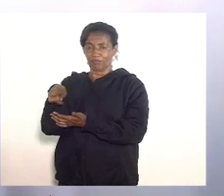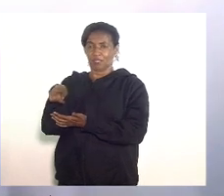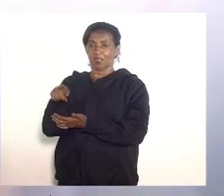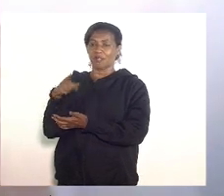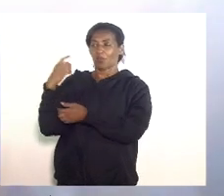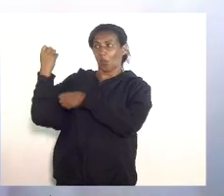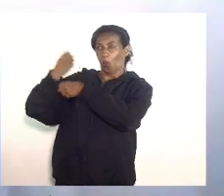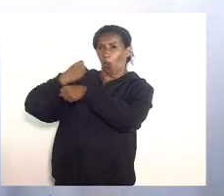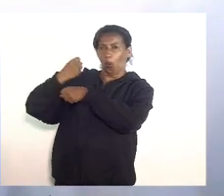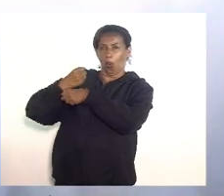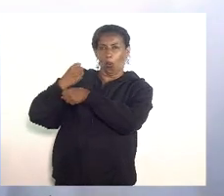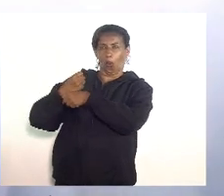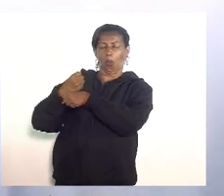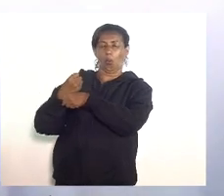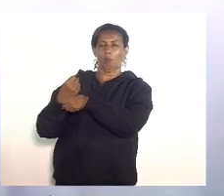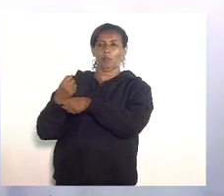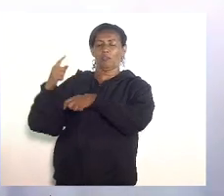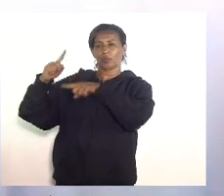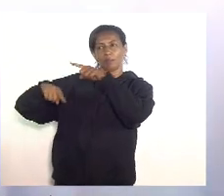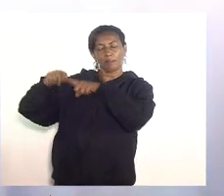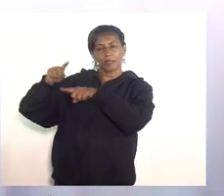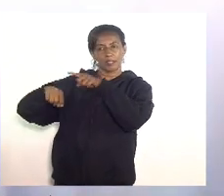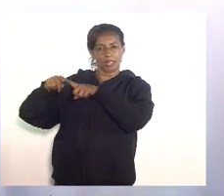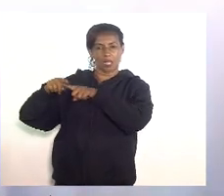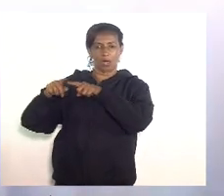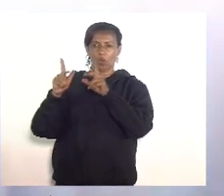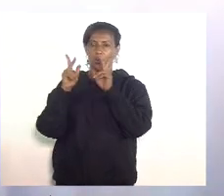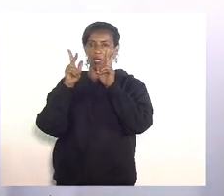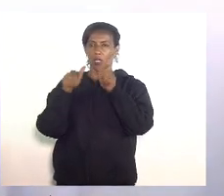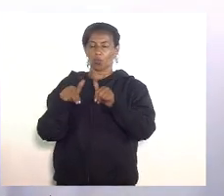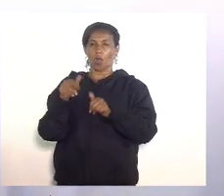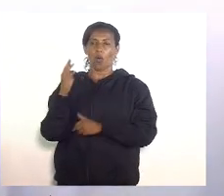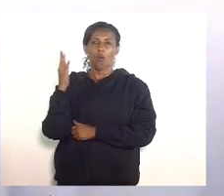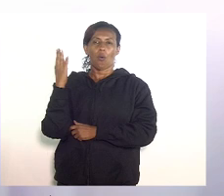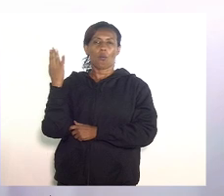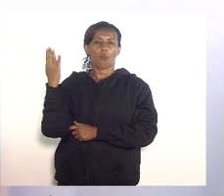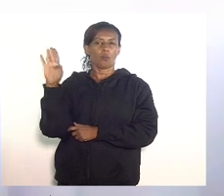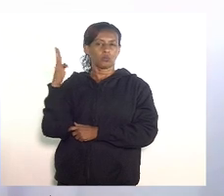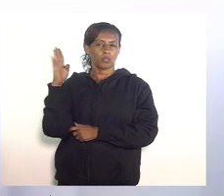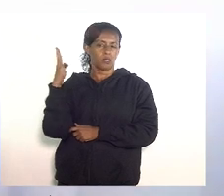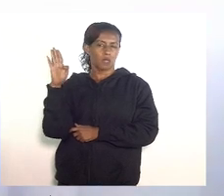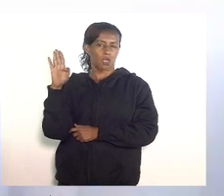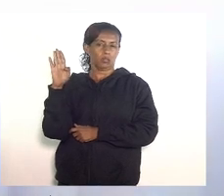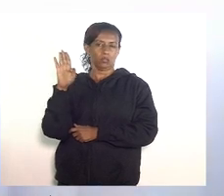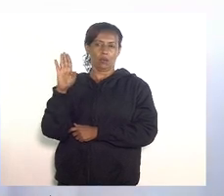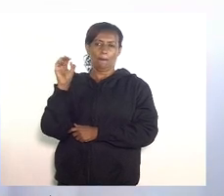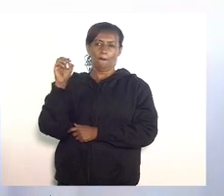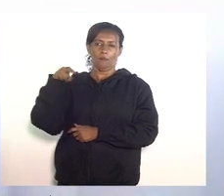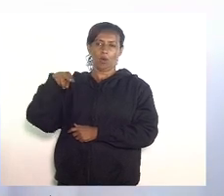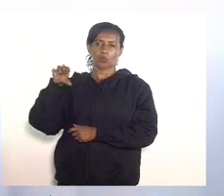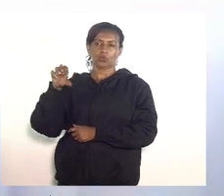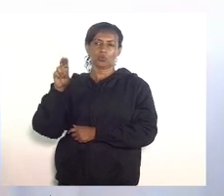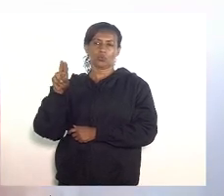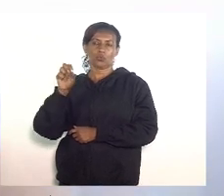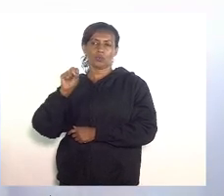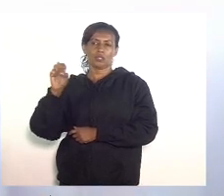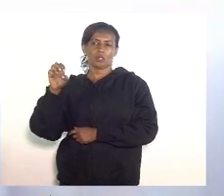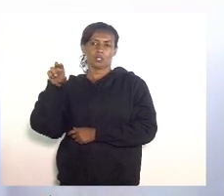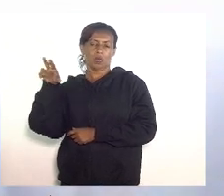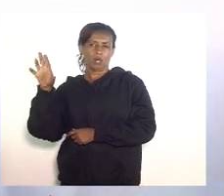infraestrutura por falta de equipamentos ou como é o caso do hospital de bom sucesso que lamentavelmente deputada Renata